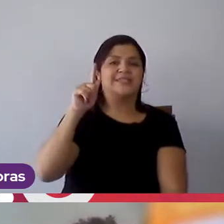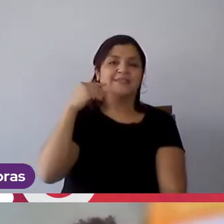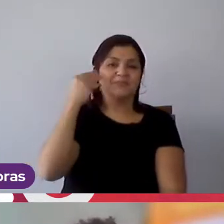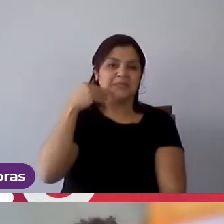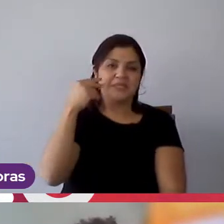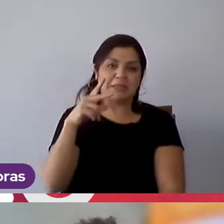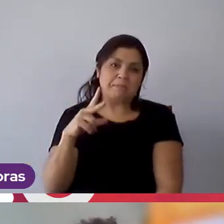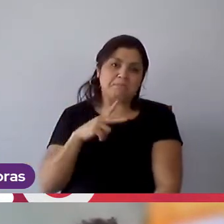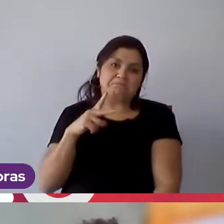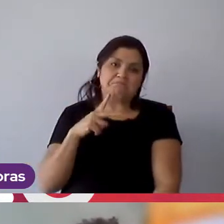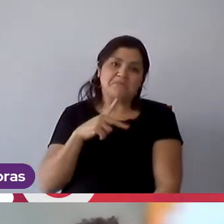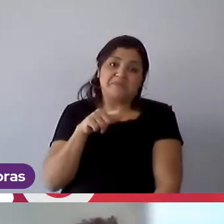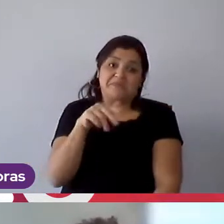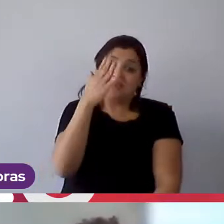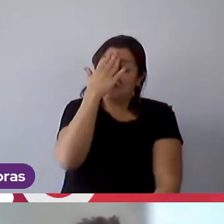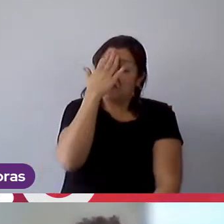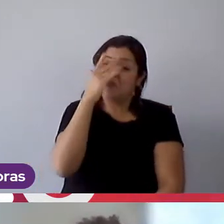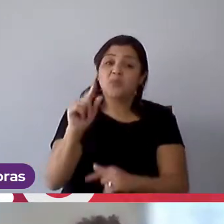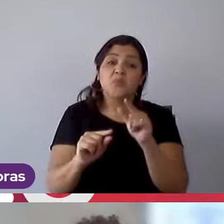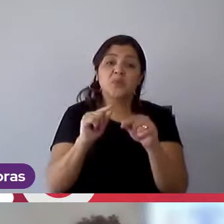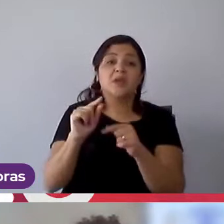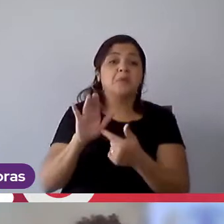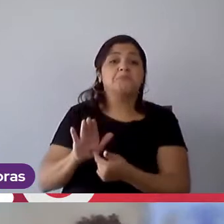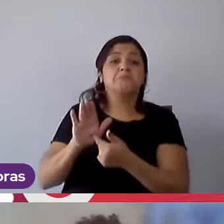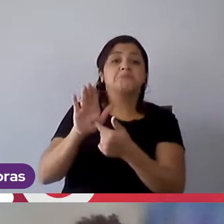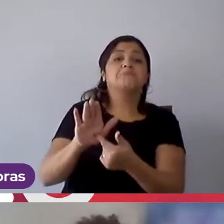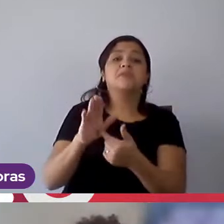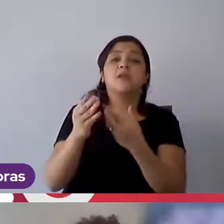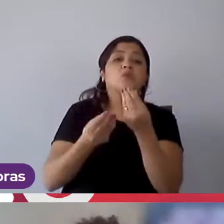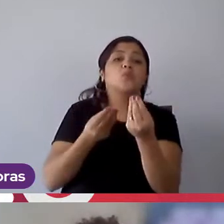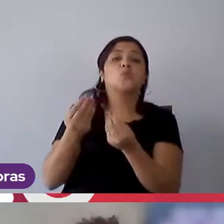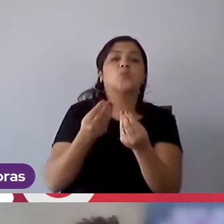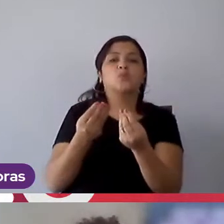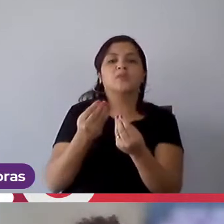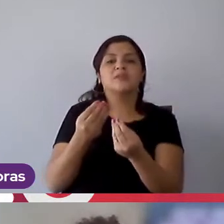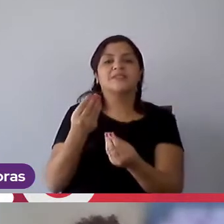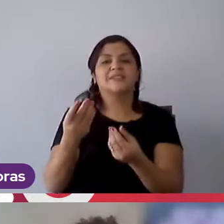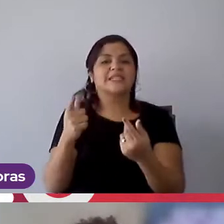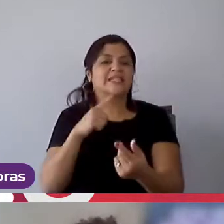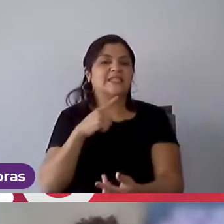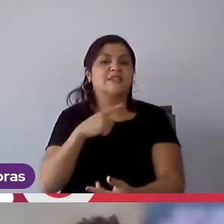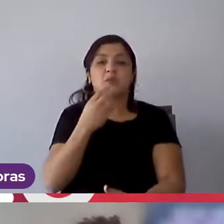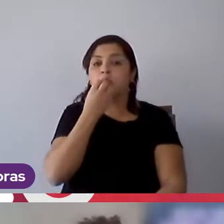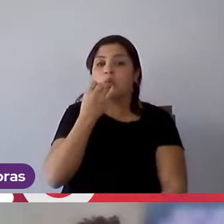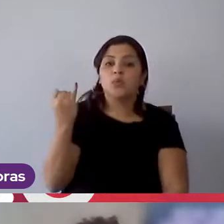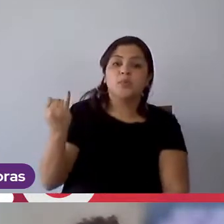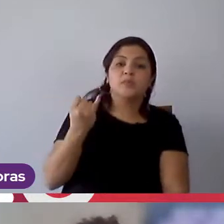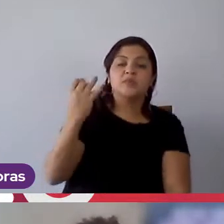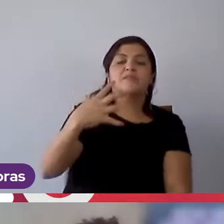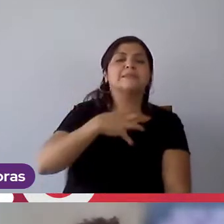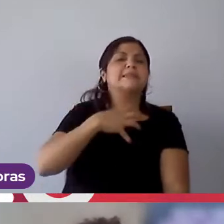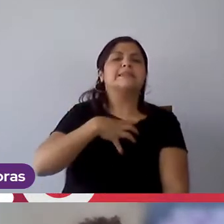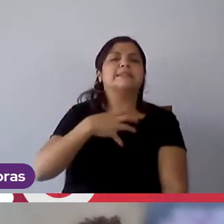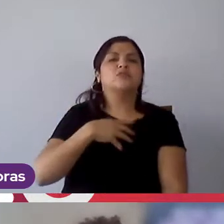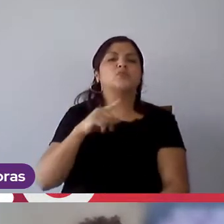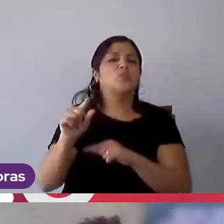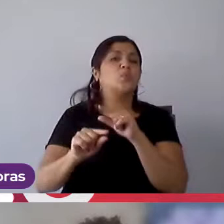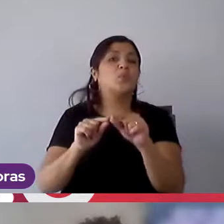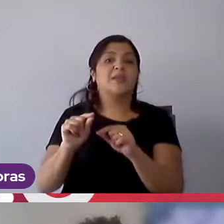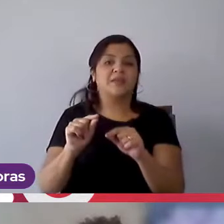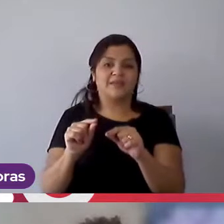você que vai saber como que você vai se apresentar, e como aquilo foi para você, como você se sentiu aquilo, então